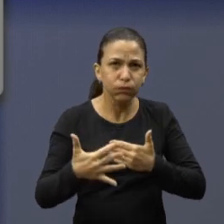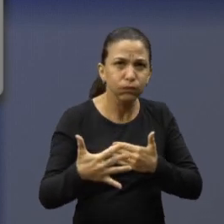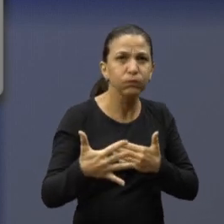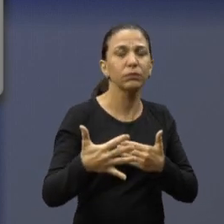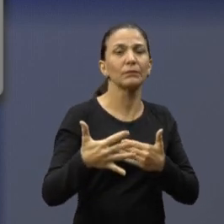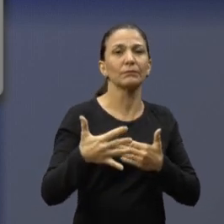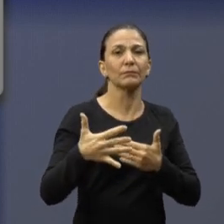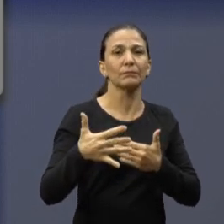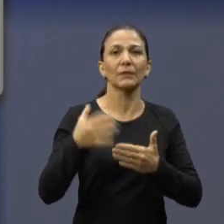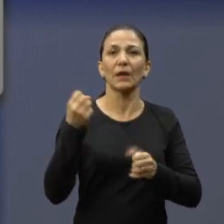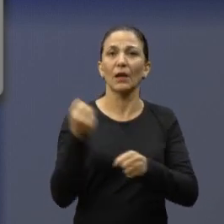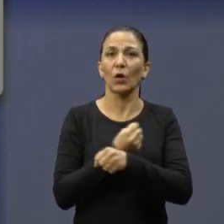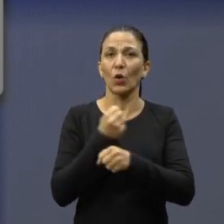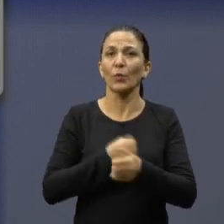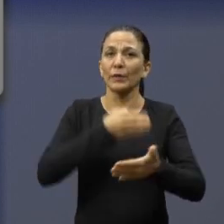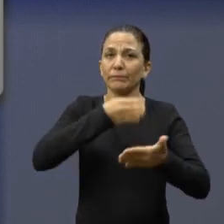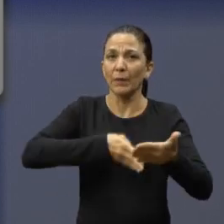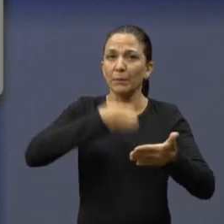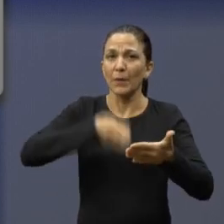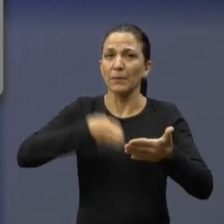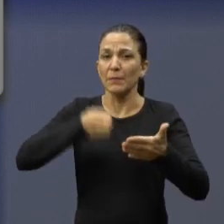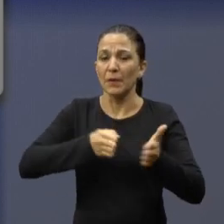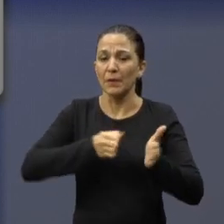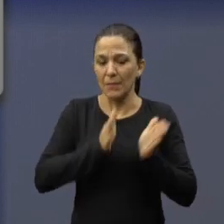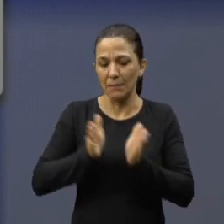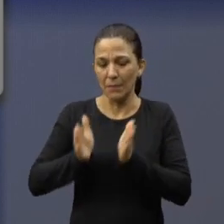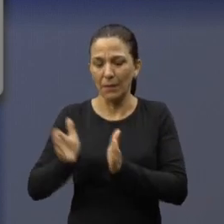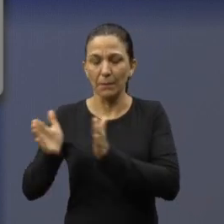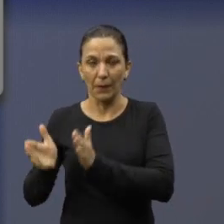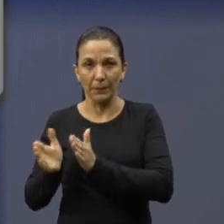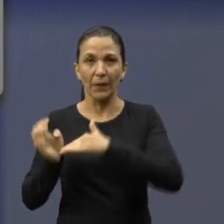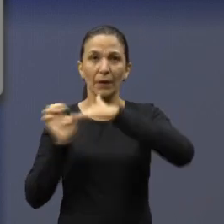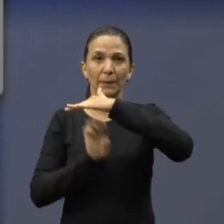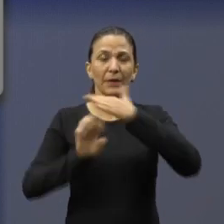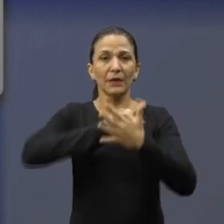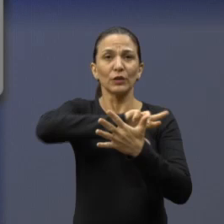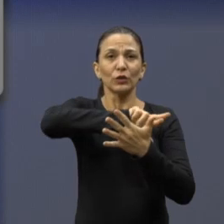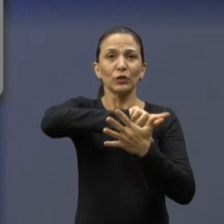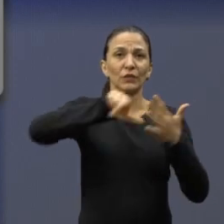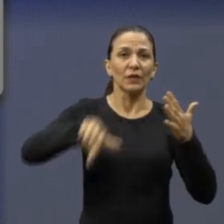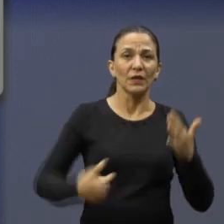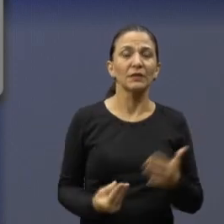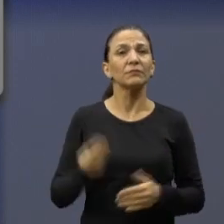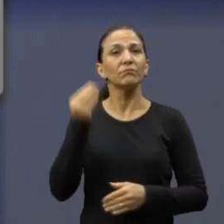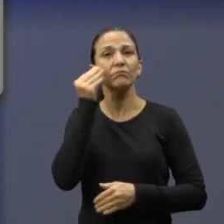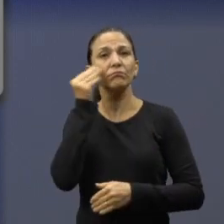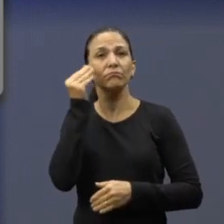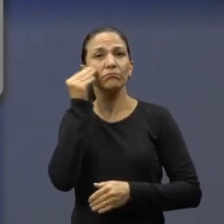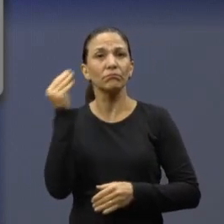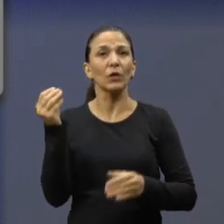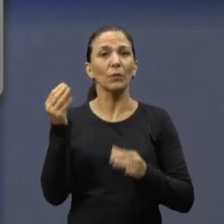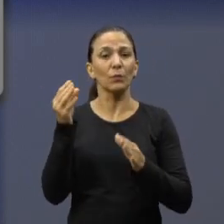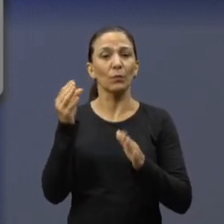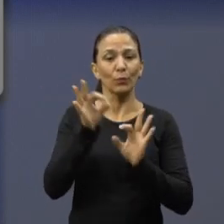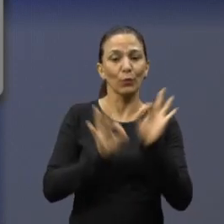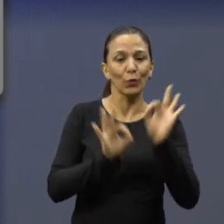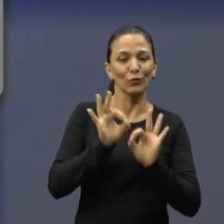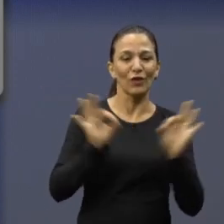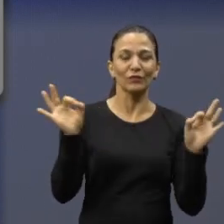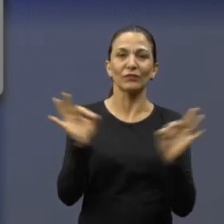A reforma, então, foi dividida em várias etapas. E empresas distintas em uma tentativa de concluir o projeto.